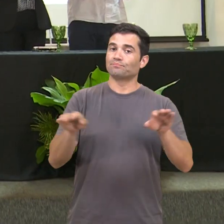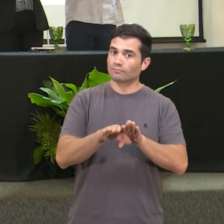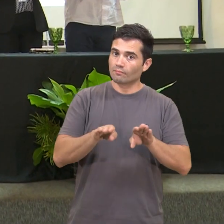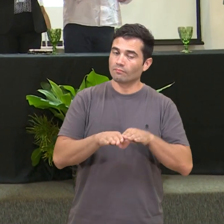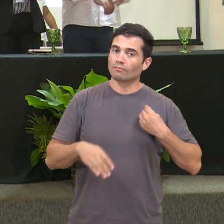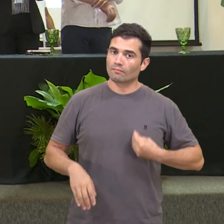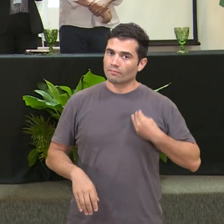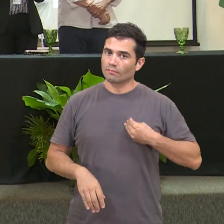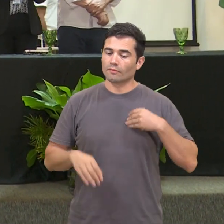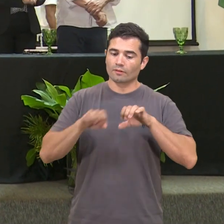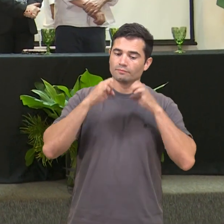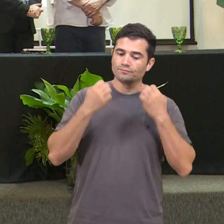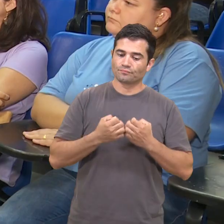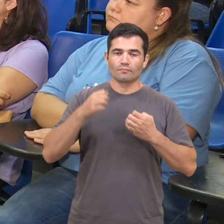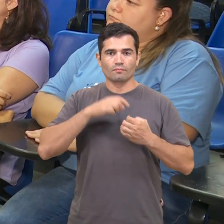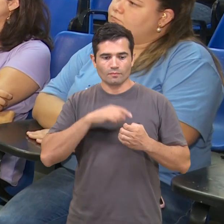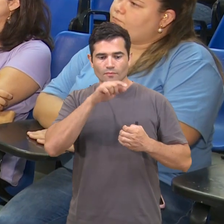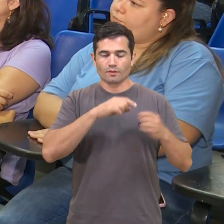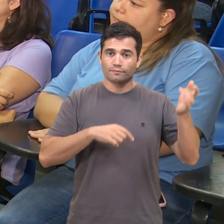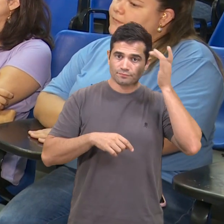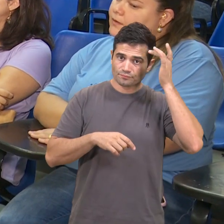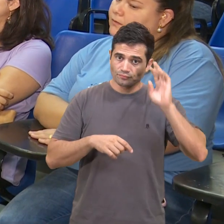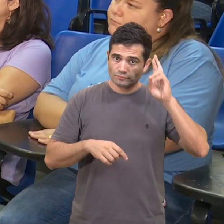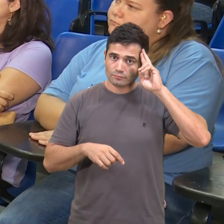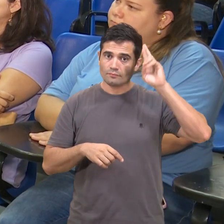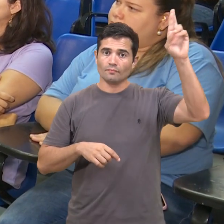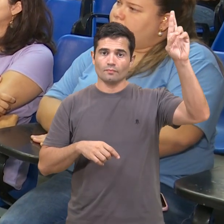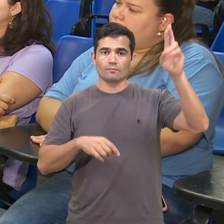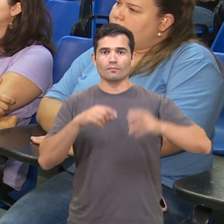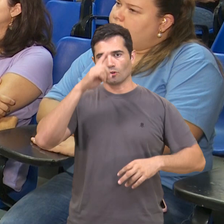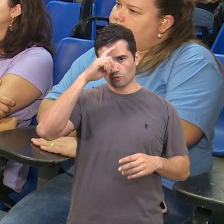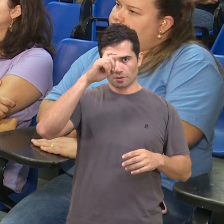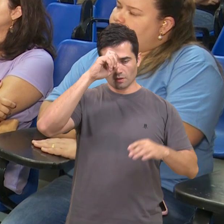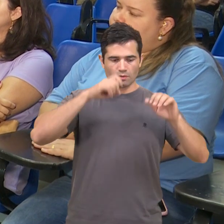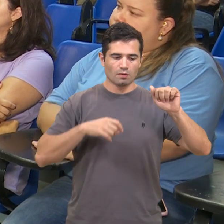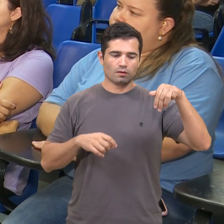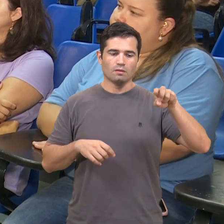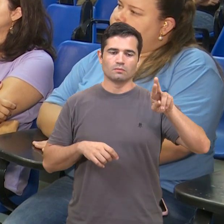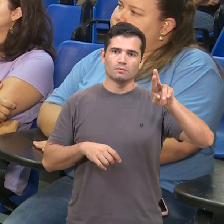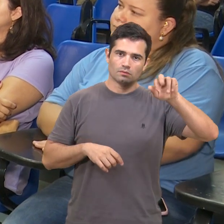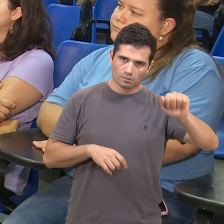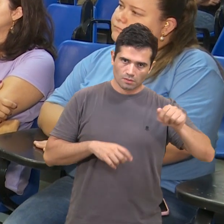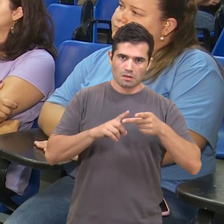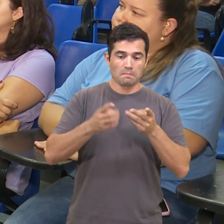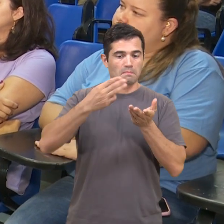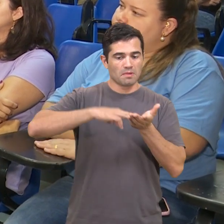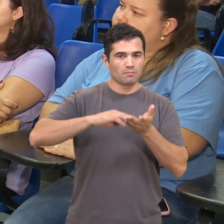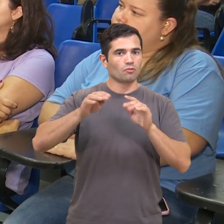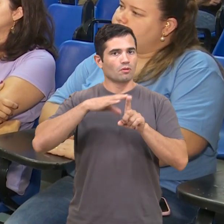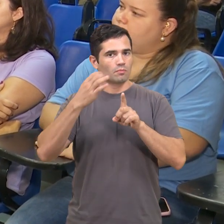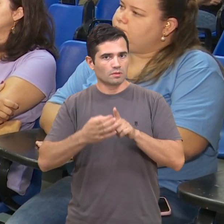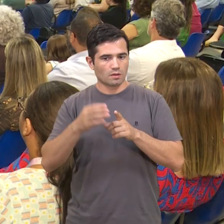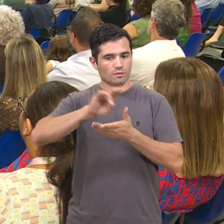Também estiveram presentes no evento a superintendente do Hospital Universitário, Andréia Lindenberg, membros da comunidade